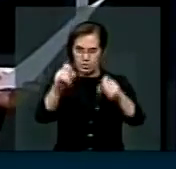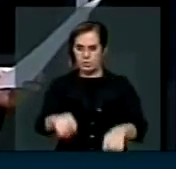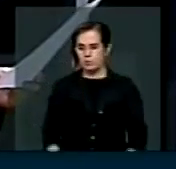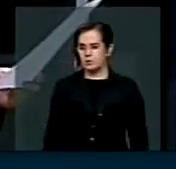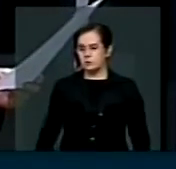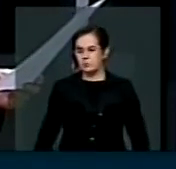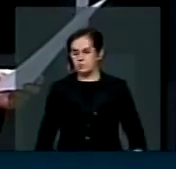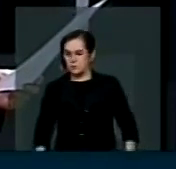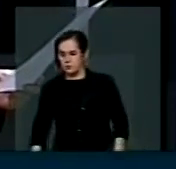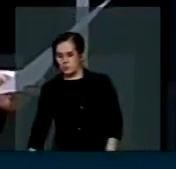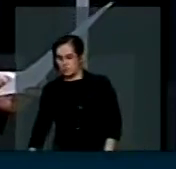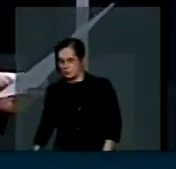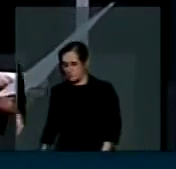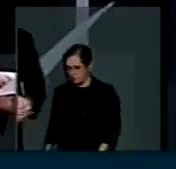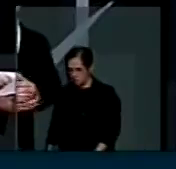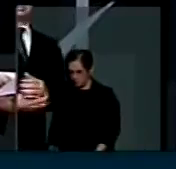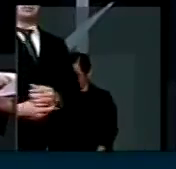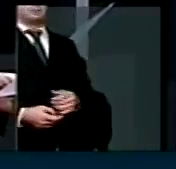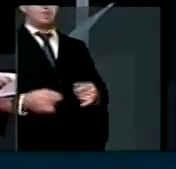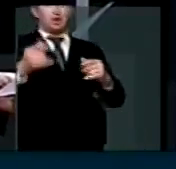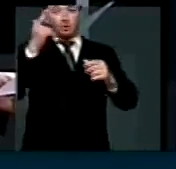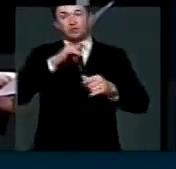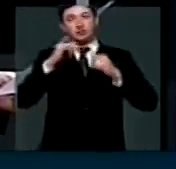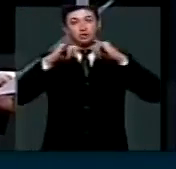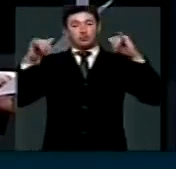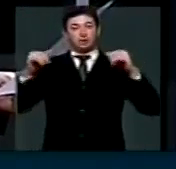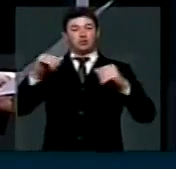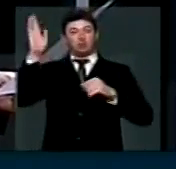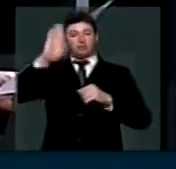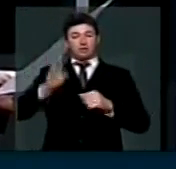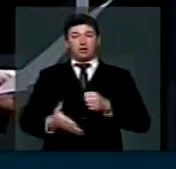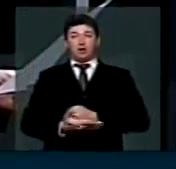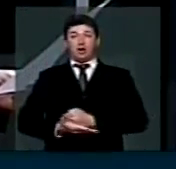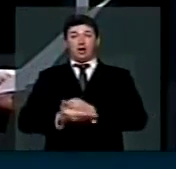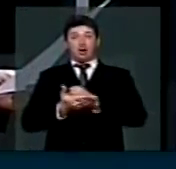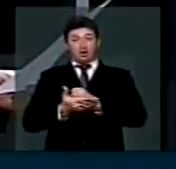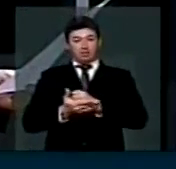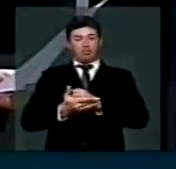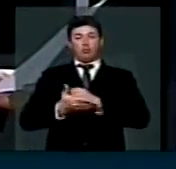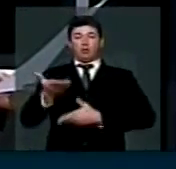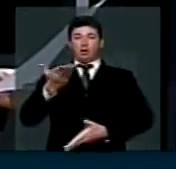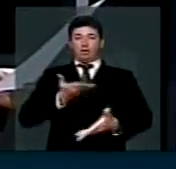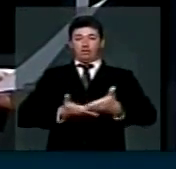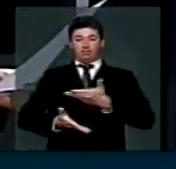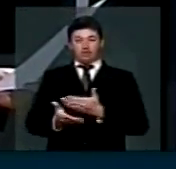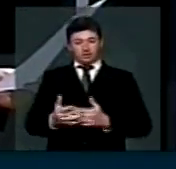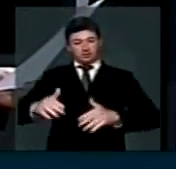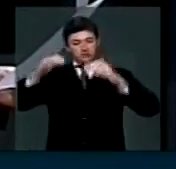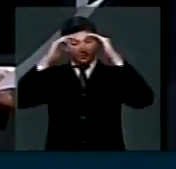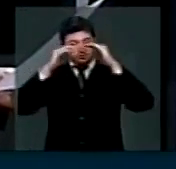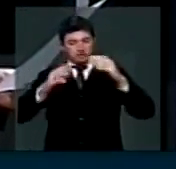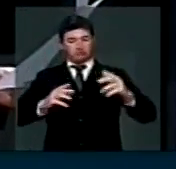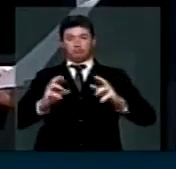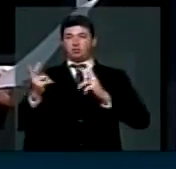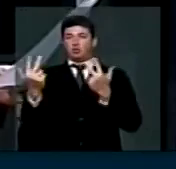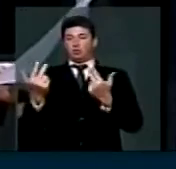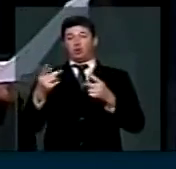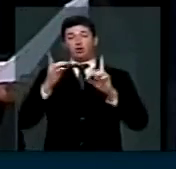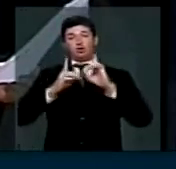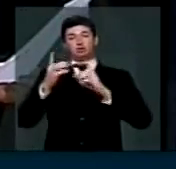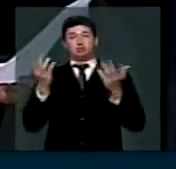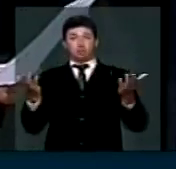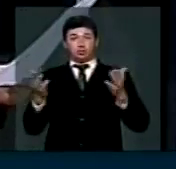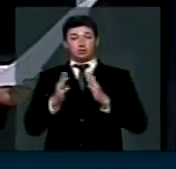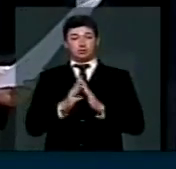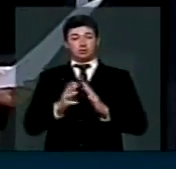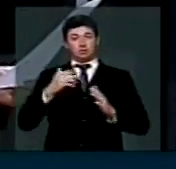cultura e não a violência, para promover no Brasil solidariedade e a fraternidade, o respeito mútuo e o diálogo. Por isso,